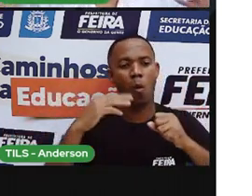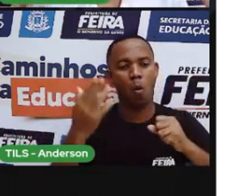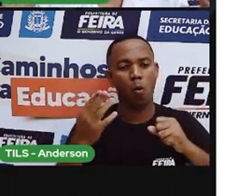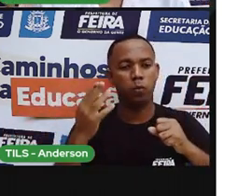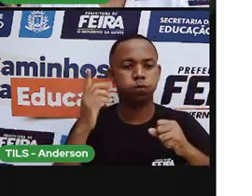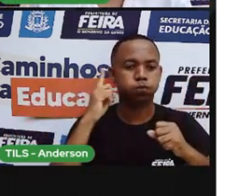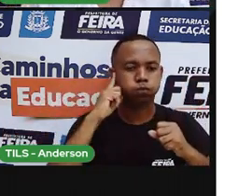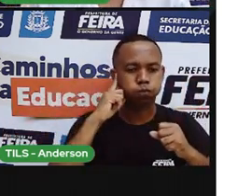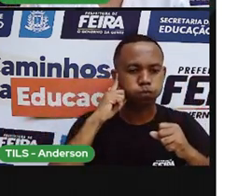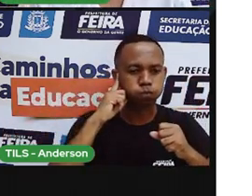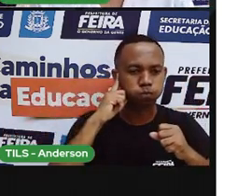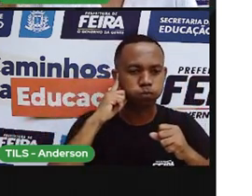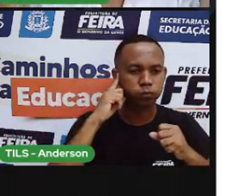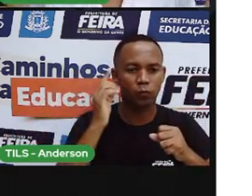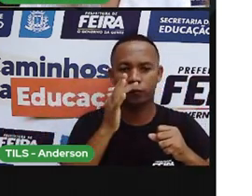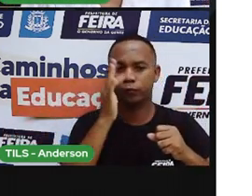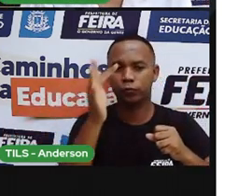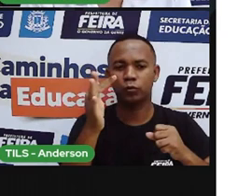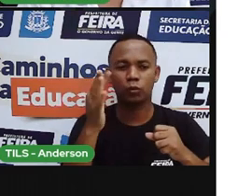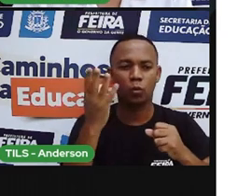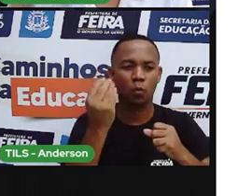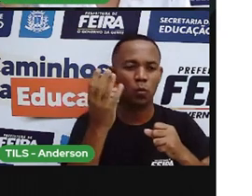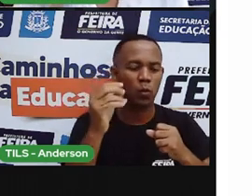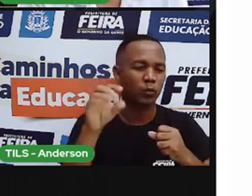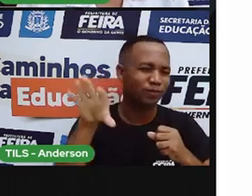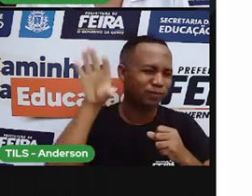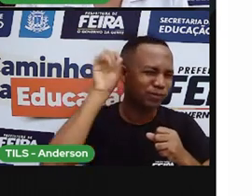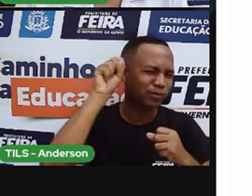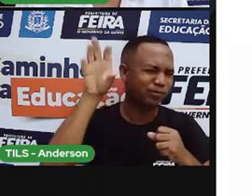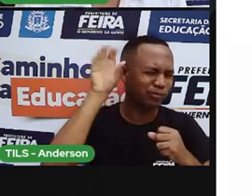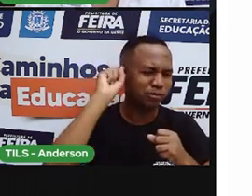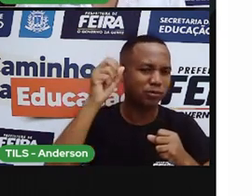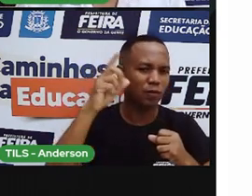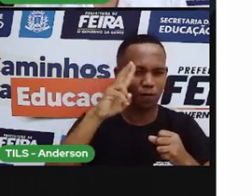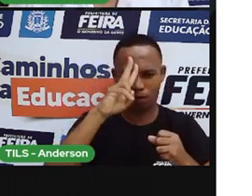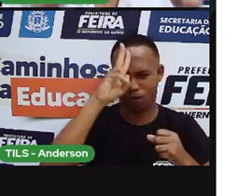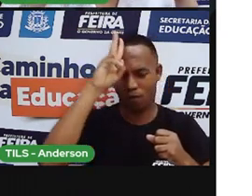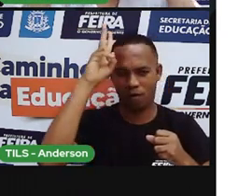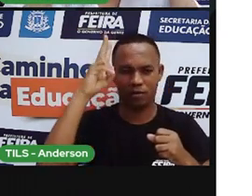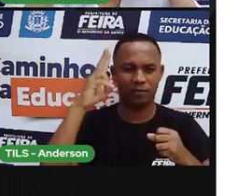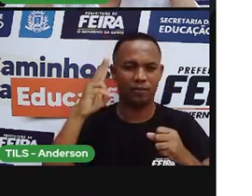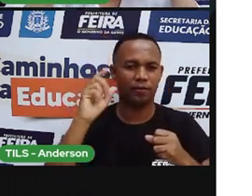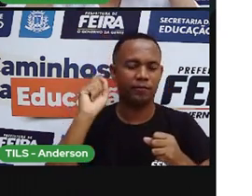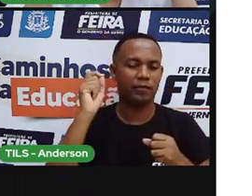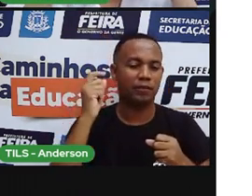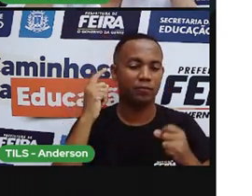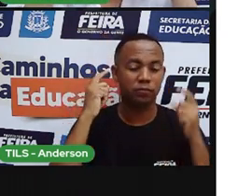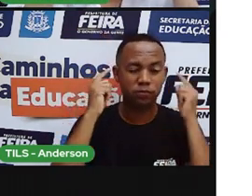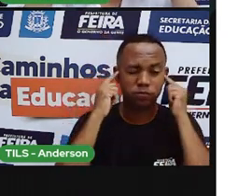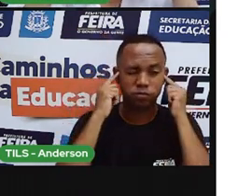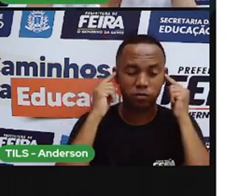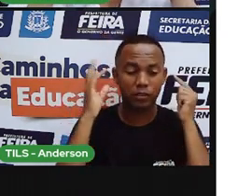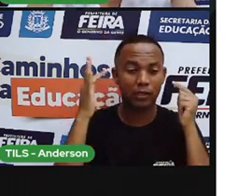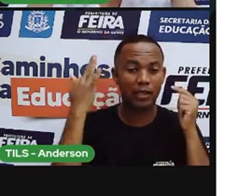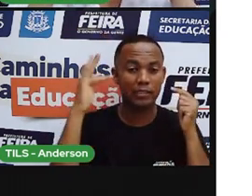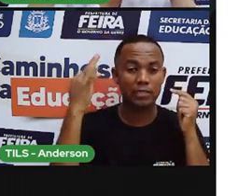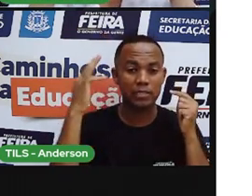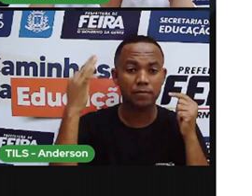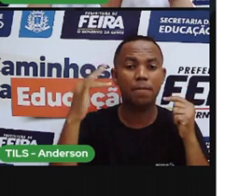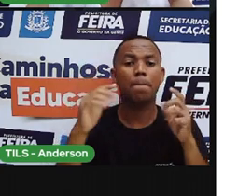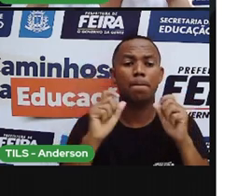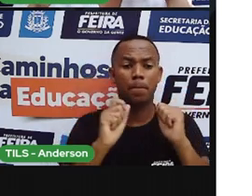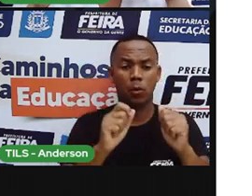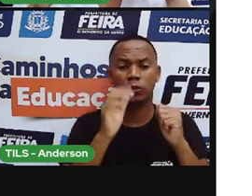Você começa a ficar nervoso. Porque você não consegue se ouvir. Você não consegue ouvir o próximo. E de tanto você. Está exposto ao som